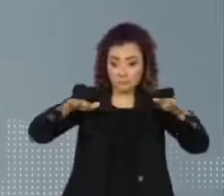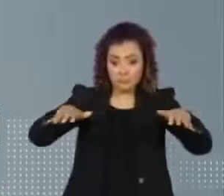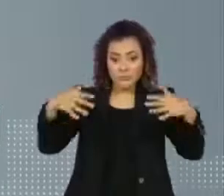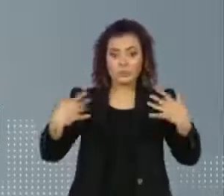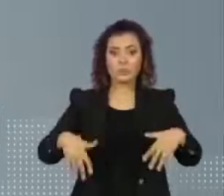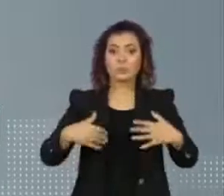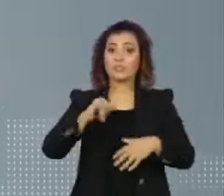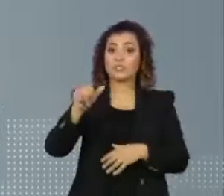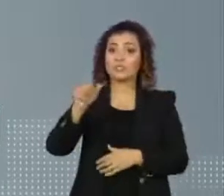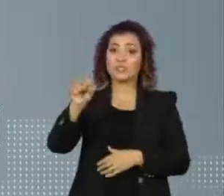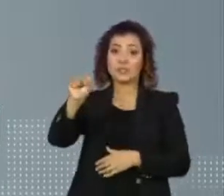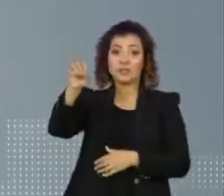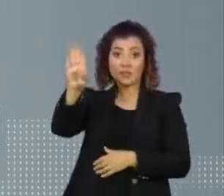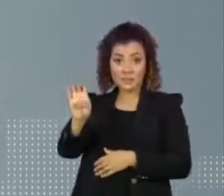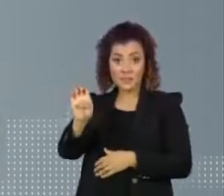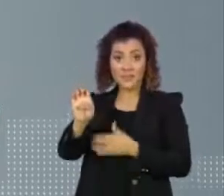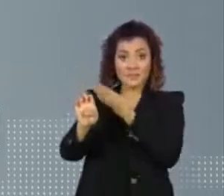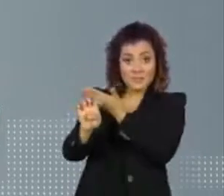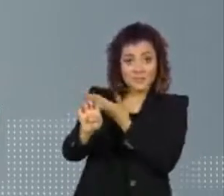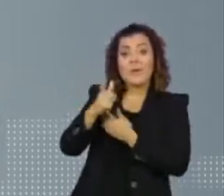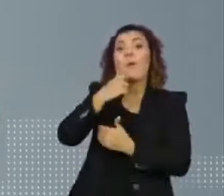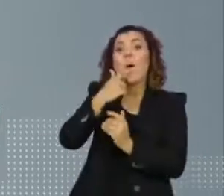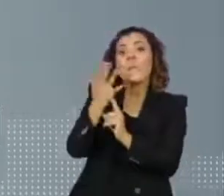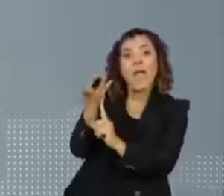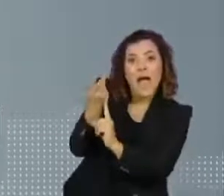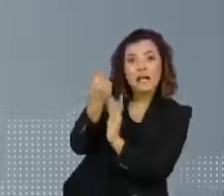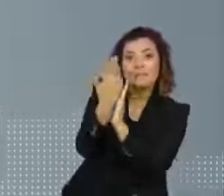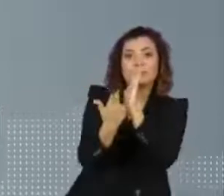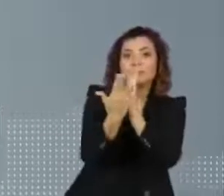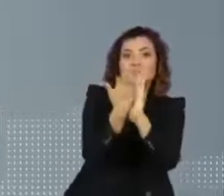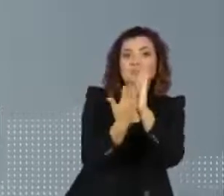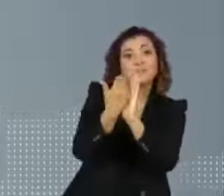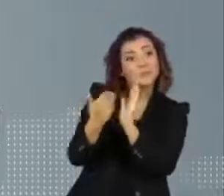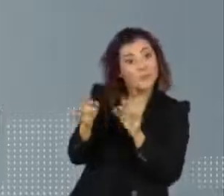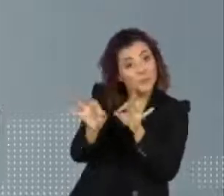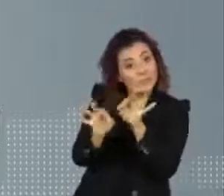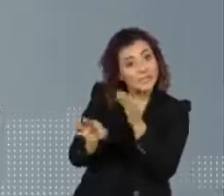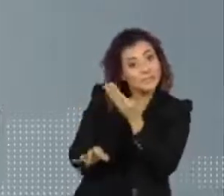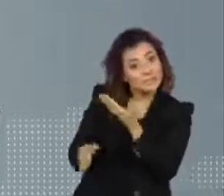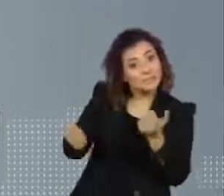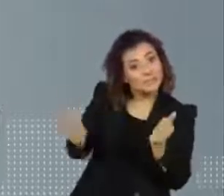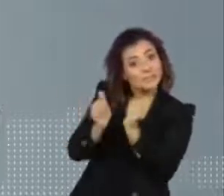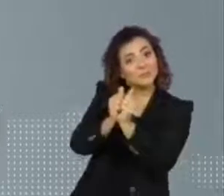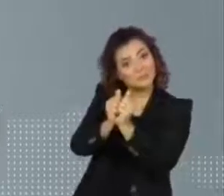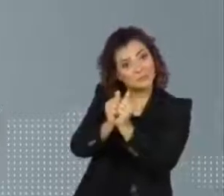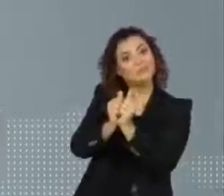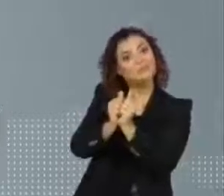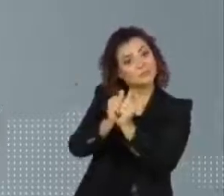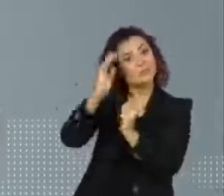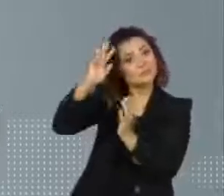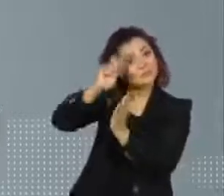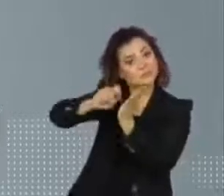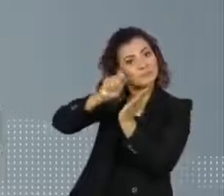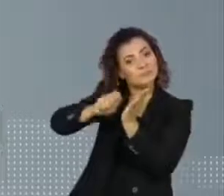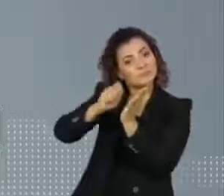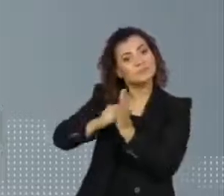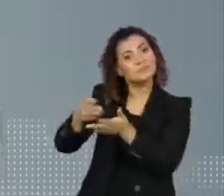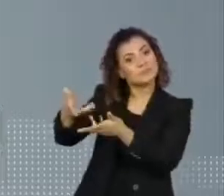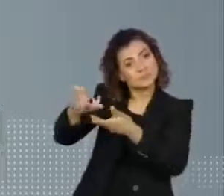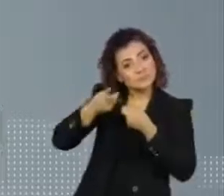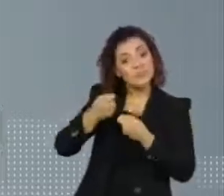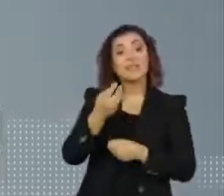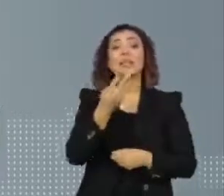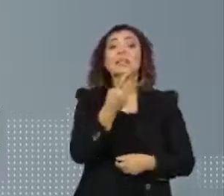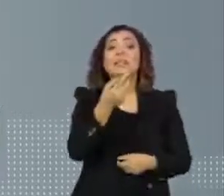Laureano, que é um grande artista, ele se juntou a nós nesse projeto, mas enfim, como um autor mesmo, e nós chamamos